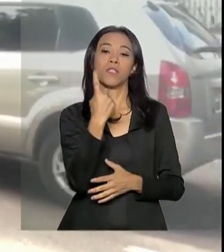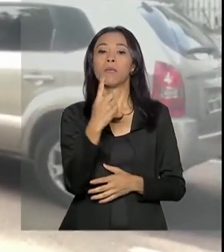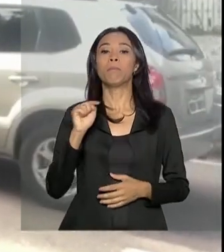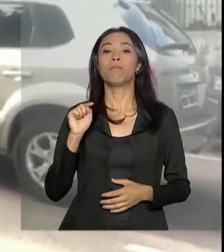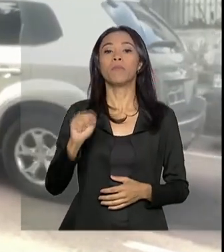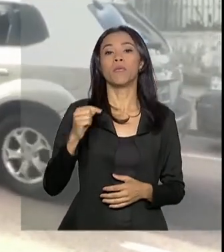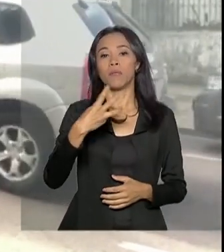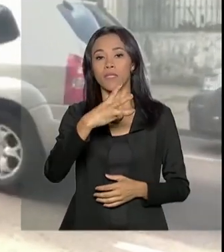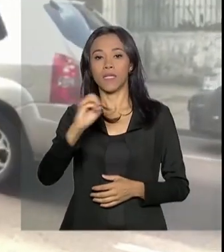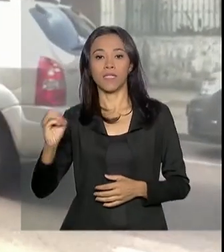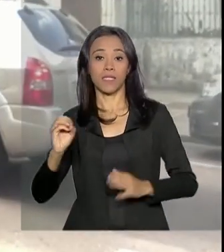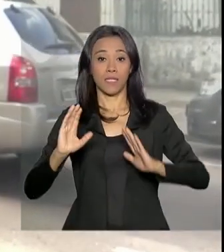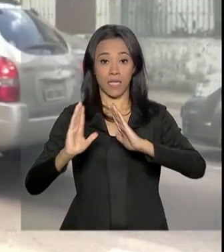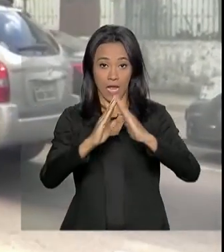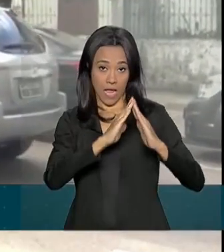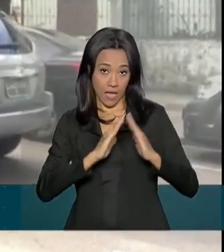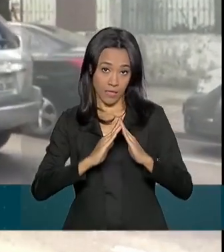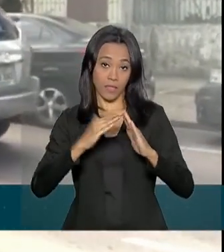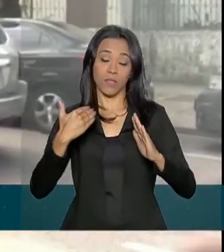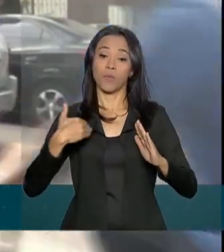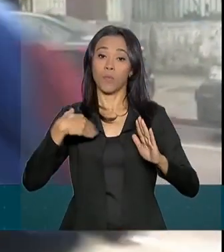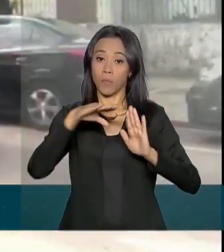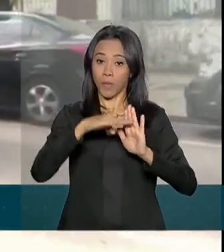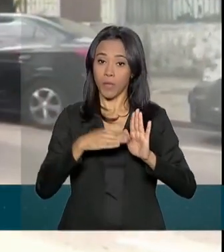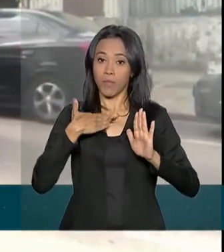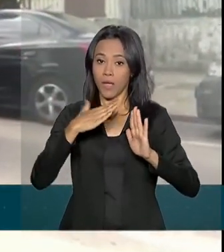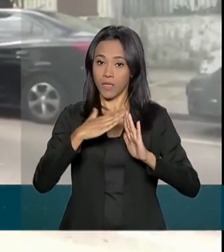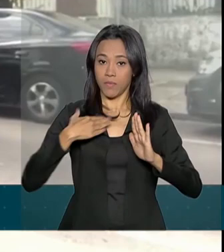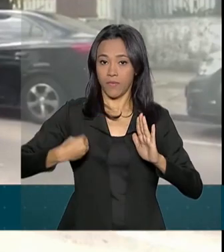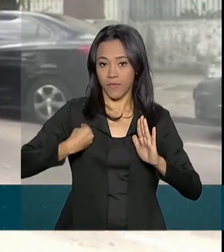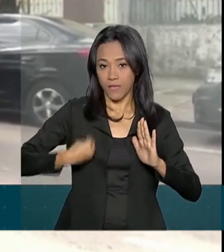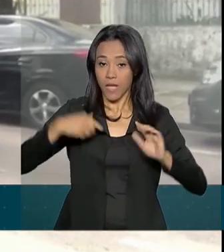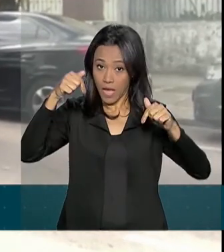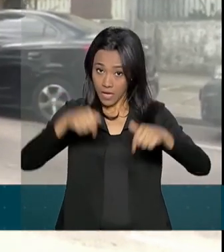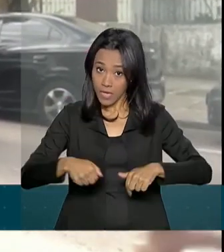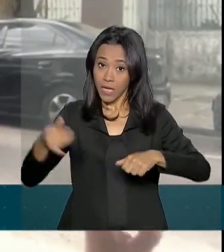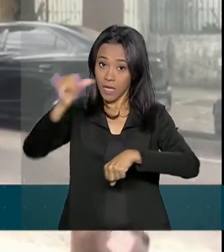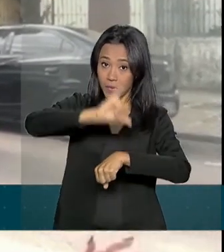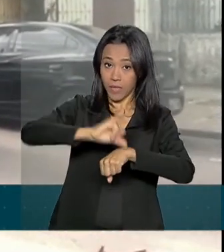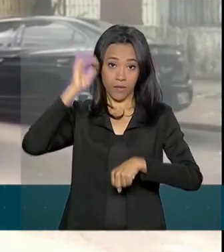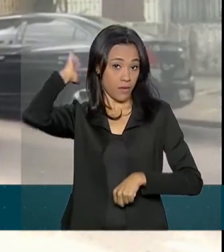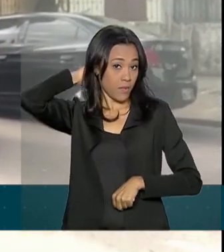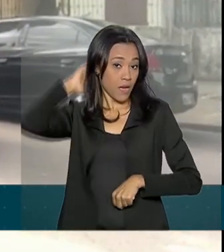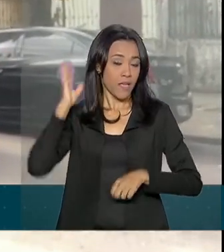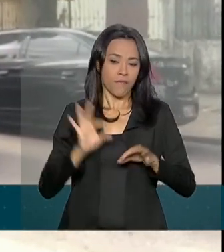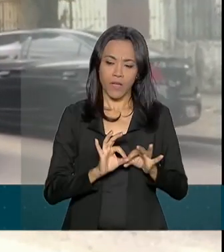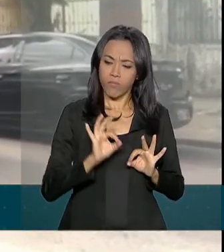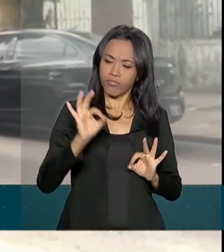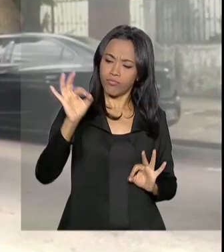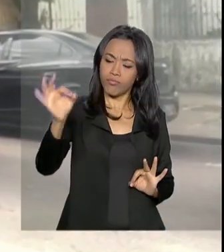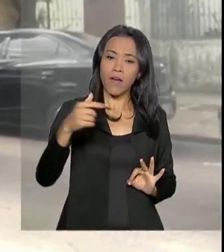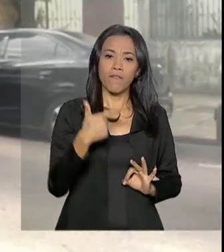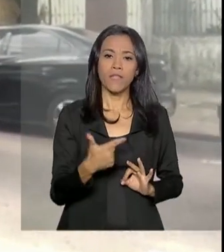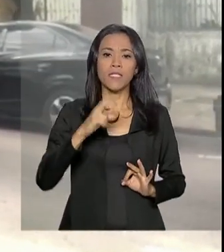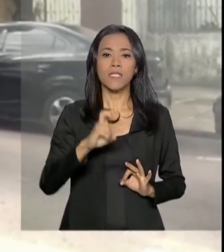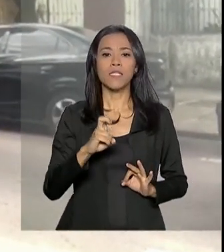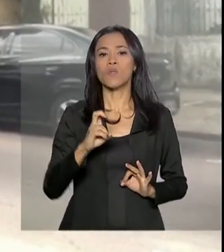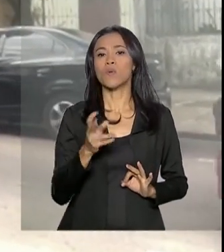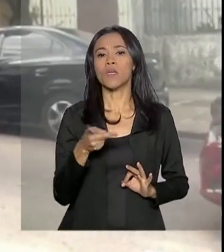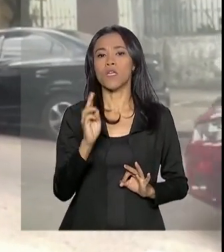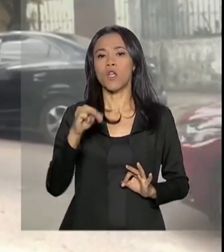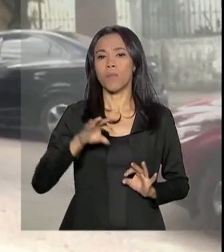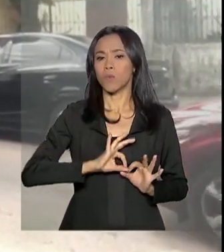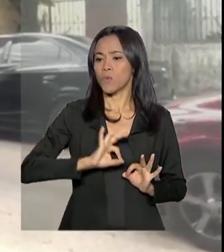unidades habitacionais do programa Minha Casa Minha Vida aqui em Belém. O empreendimento fica a 25 quilômetros do centro da cidade e